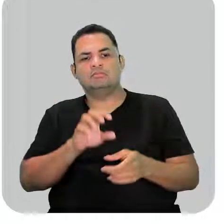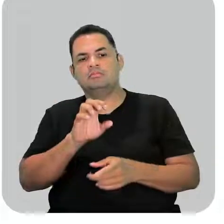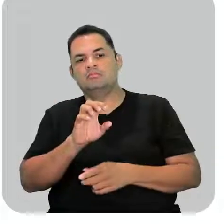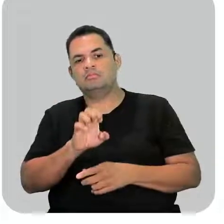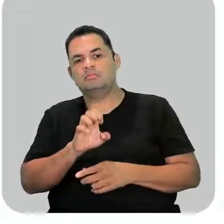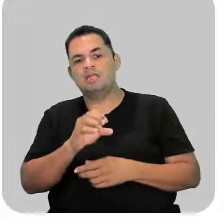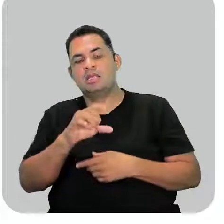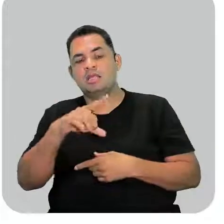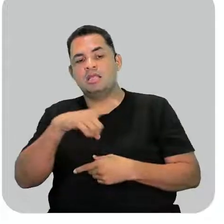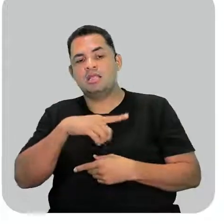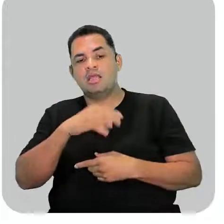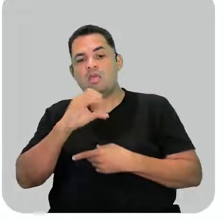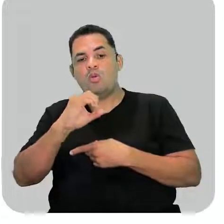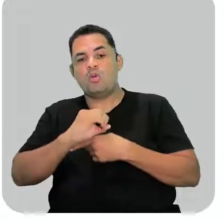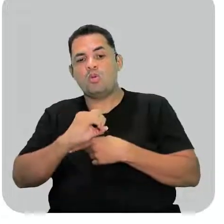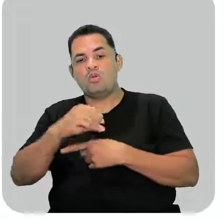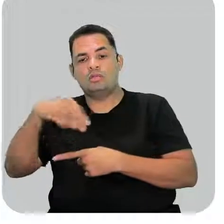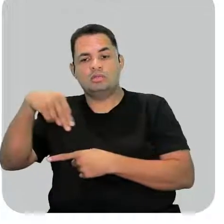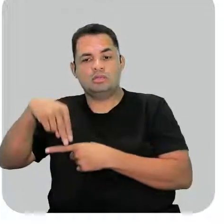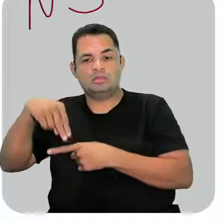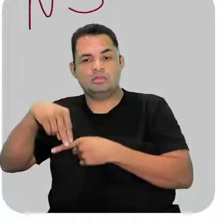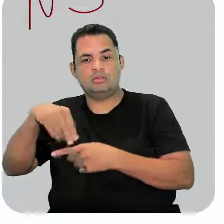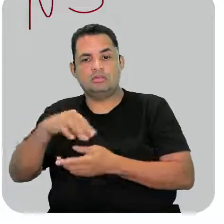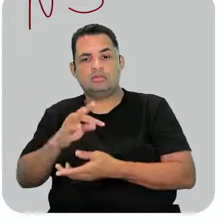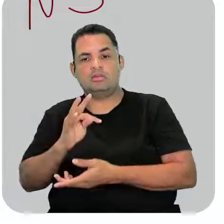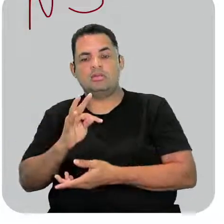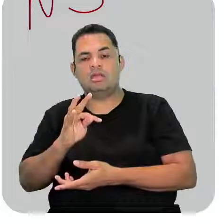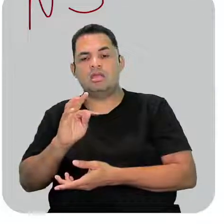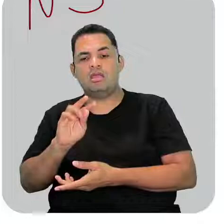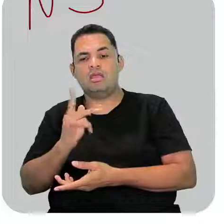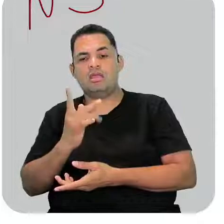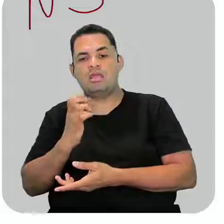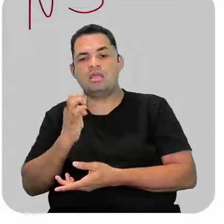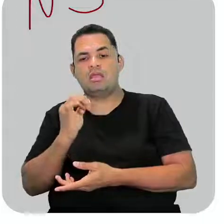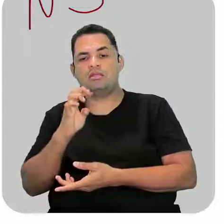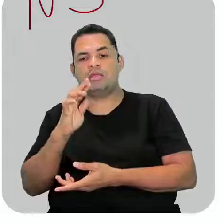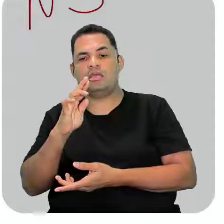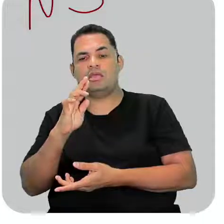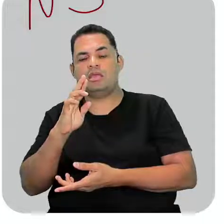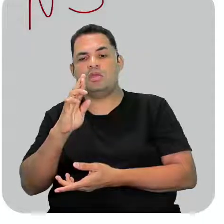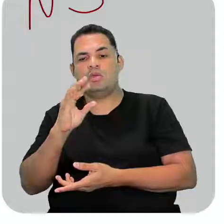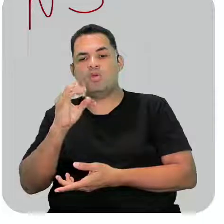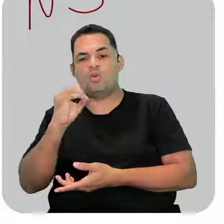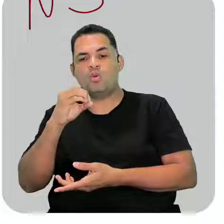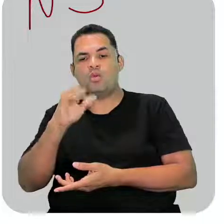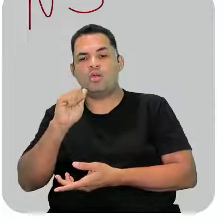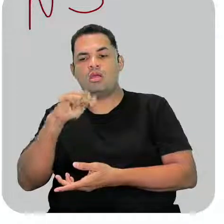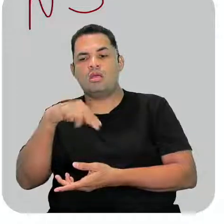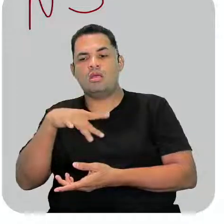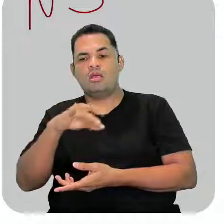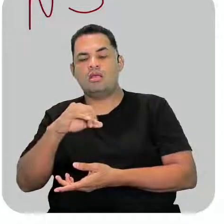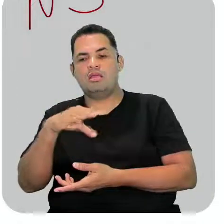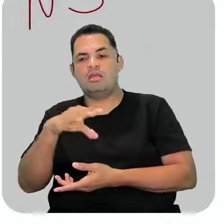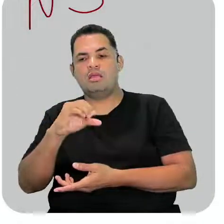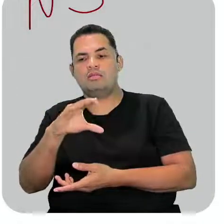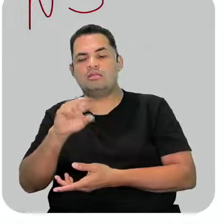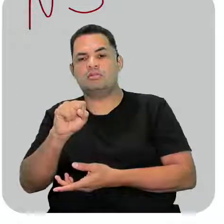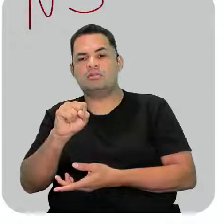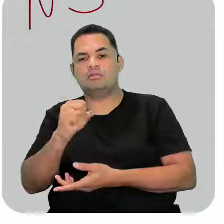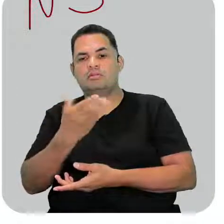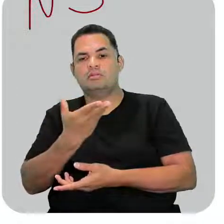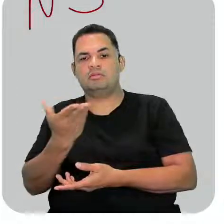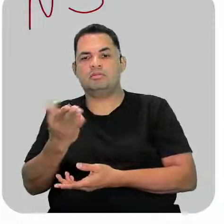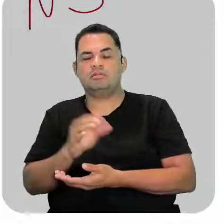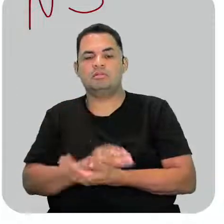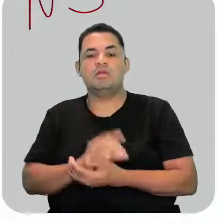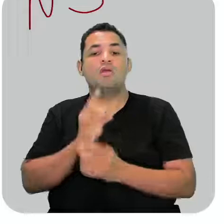que ele tem o oxigênio e o nitrogênio como heteroátomos. Vamos localizar os oxigênios e os nitrogênios dessa